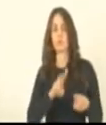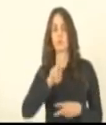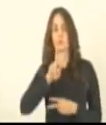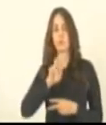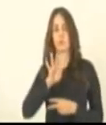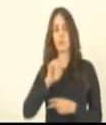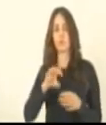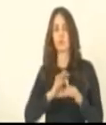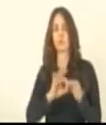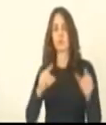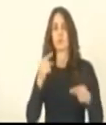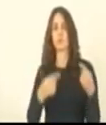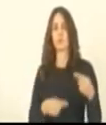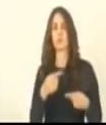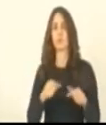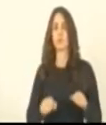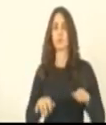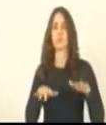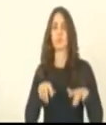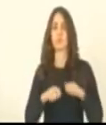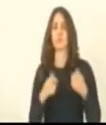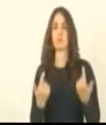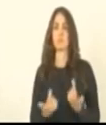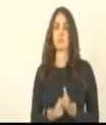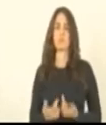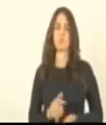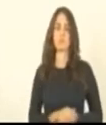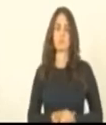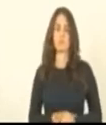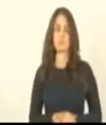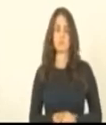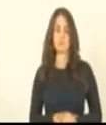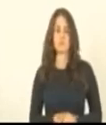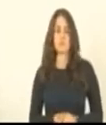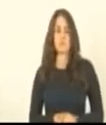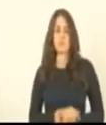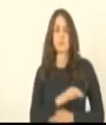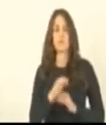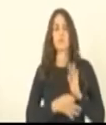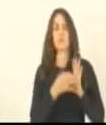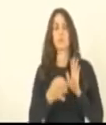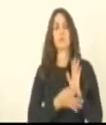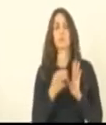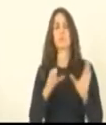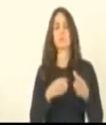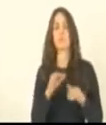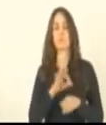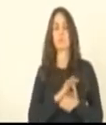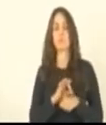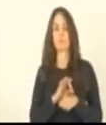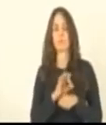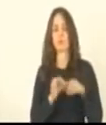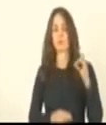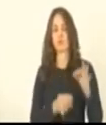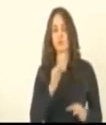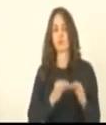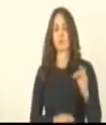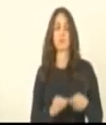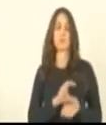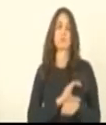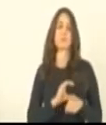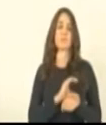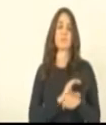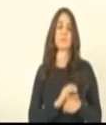coloca a matéria em discussão no plenário, do parecer da Comissão de Constituição e Justiça, não havendo quem queira discutir, em votação. Informe, senhoras senhores